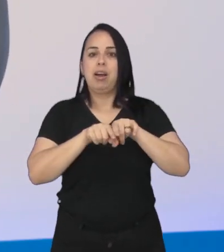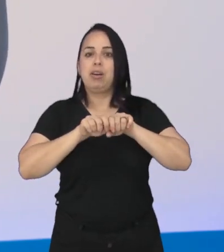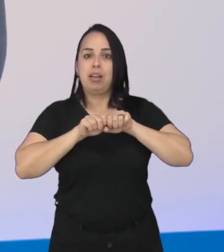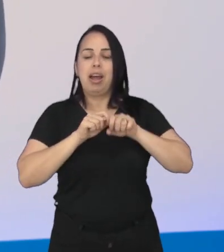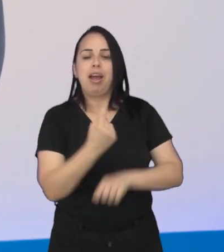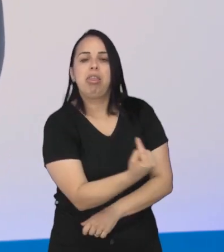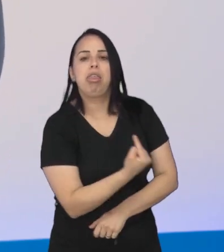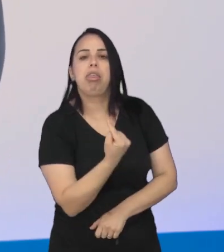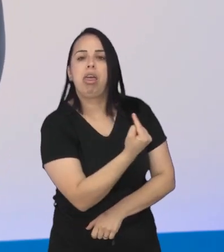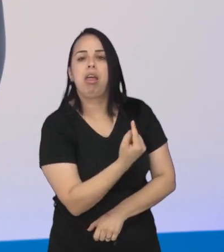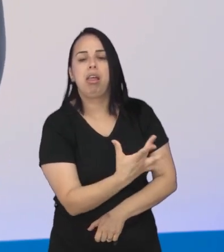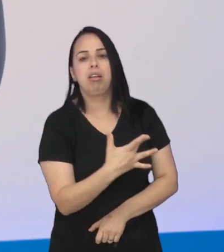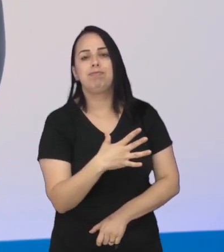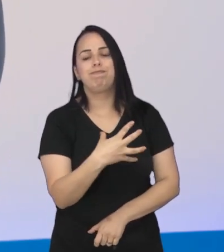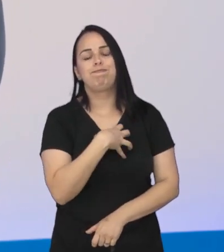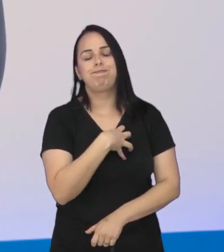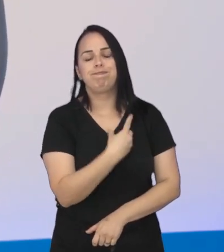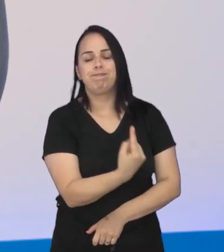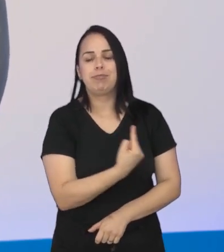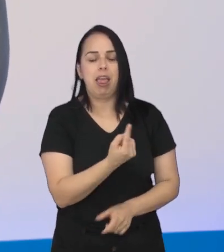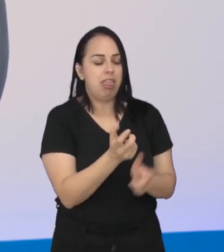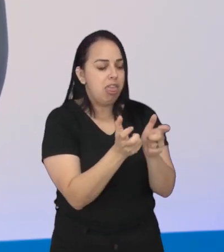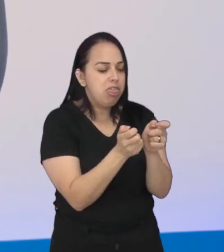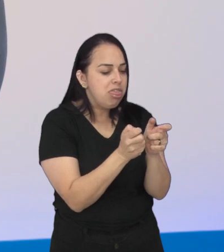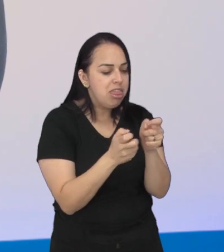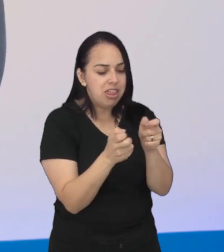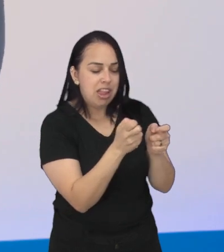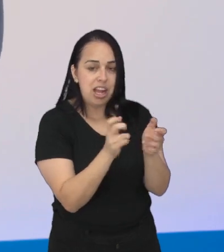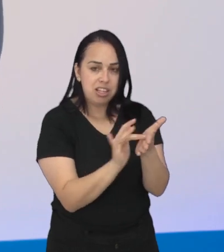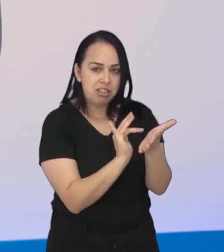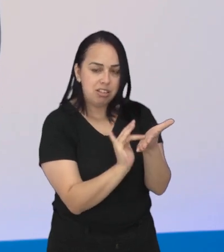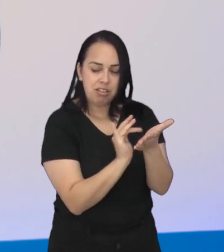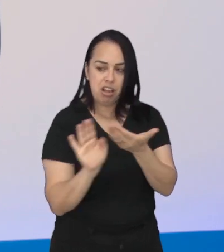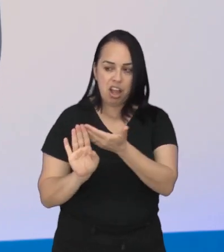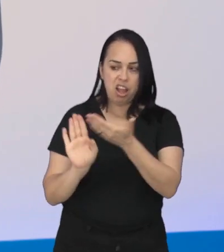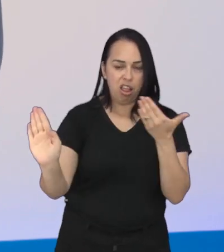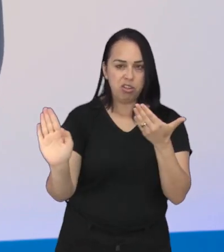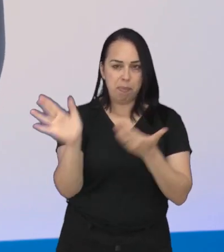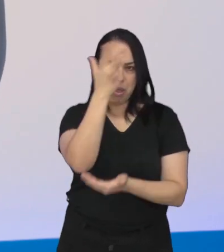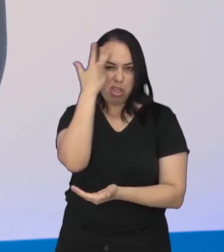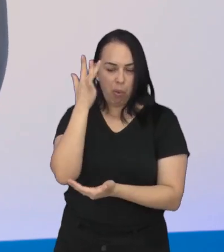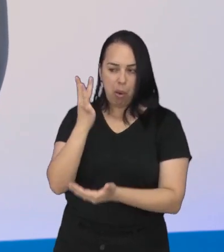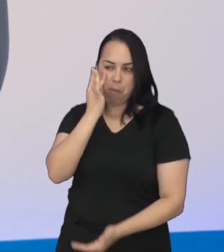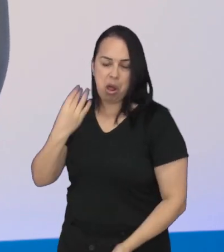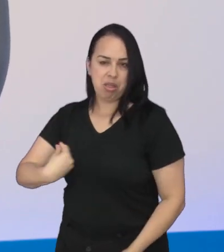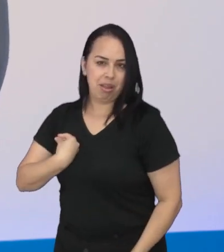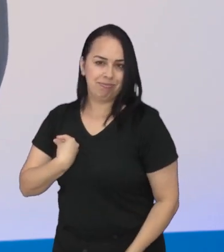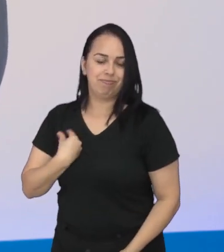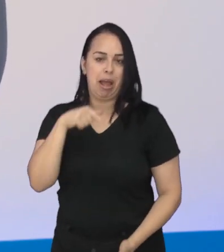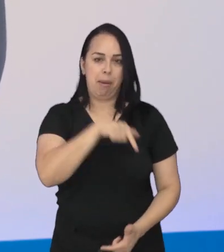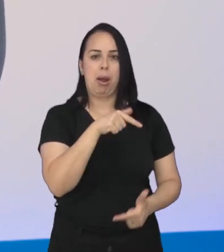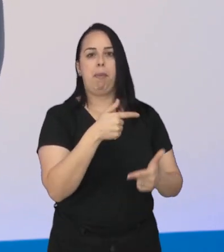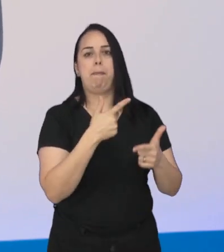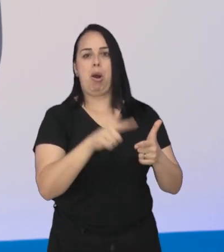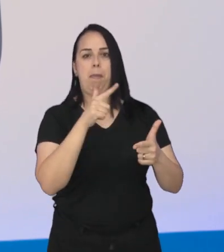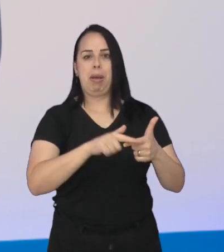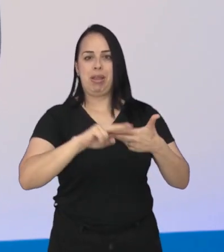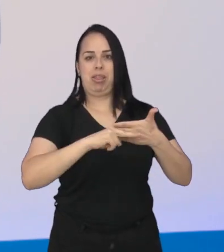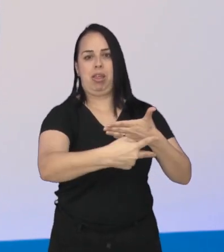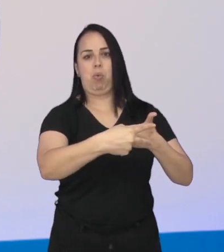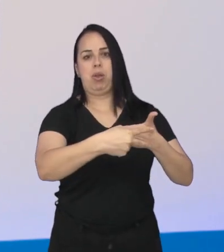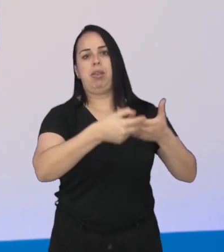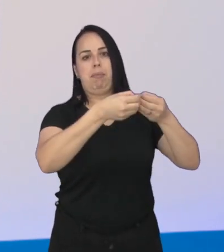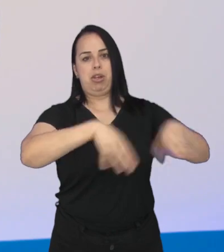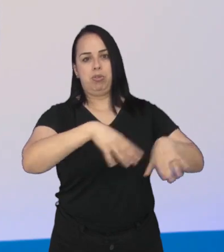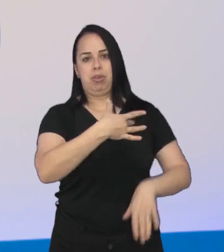especialistas chamam de epidemia da solidão. Essa dependência excessiva às telas e longe das pessoas pode